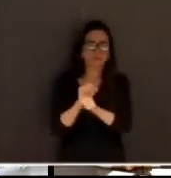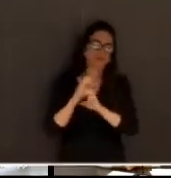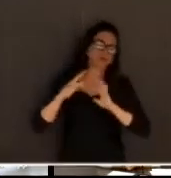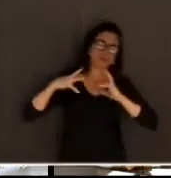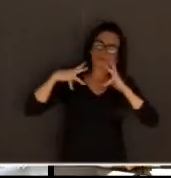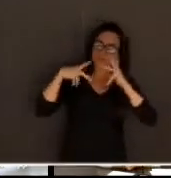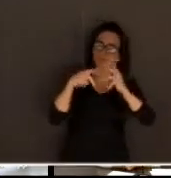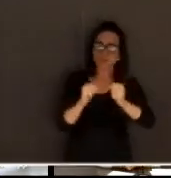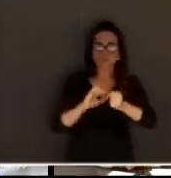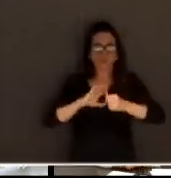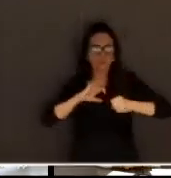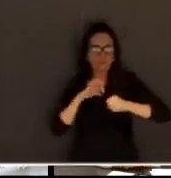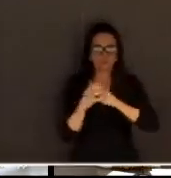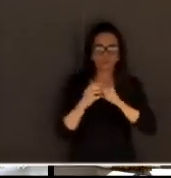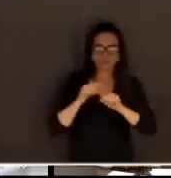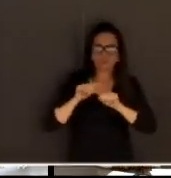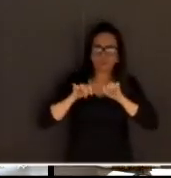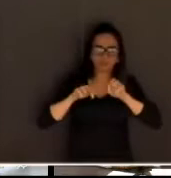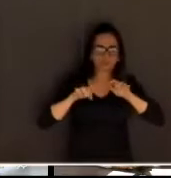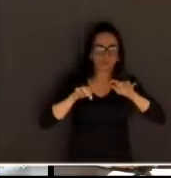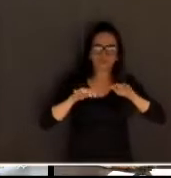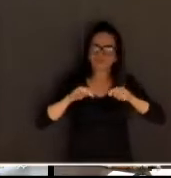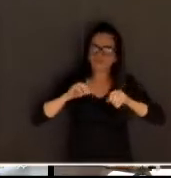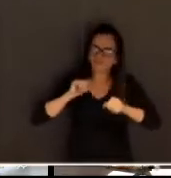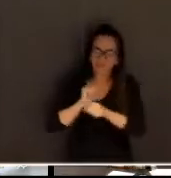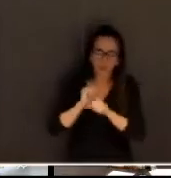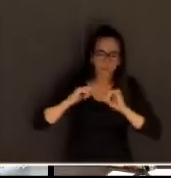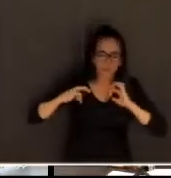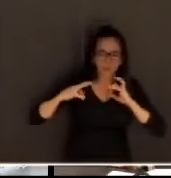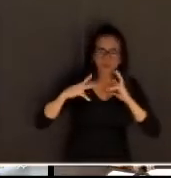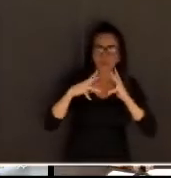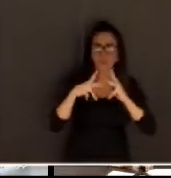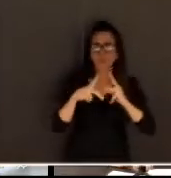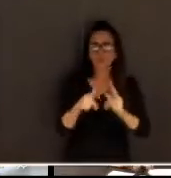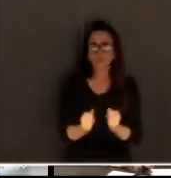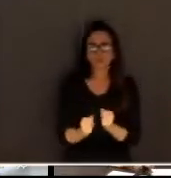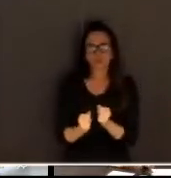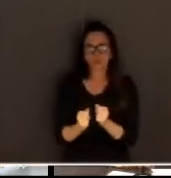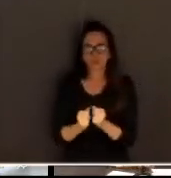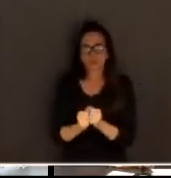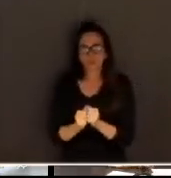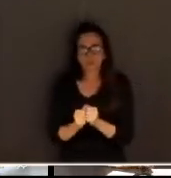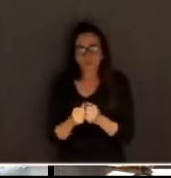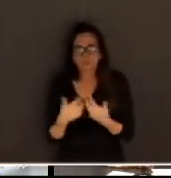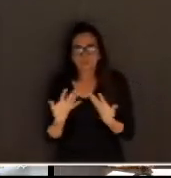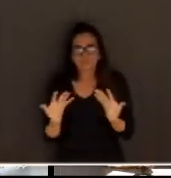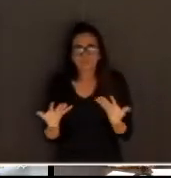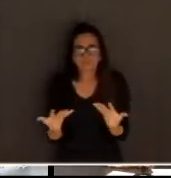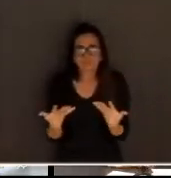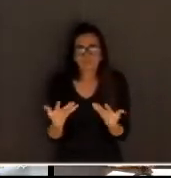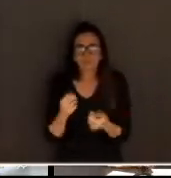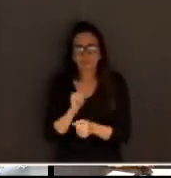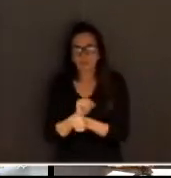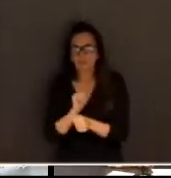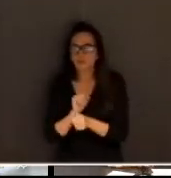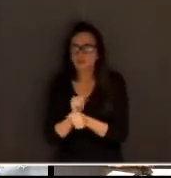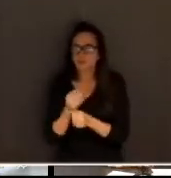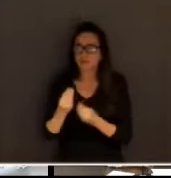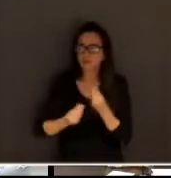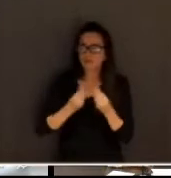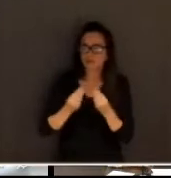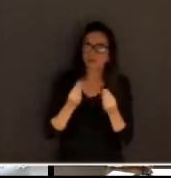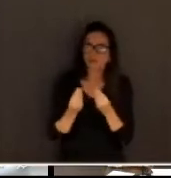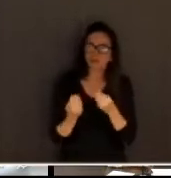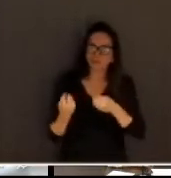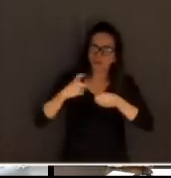Tudo ia parar e teríamos que ficar na nossa casa, não faríamos mais plenários. Tivemos ainda que esperar um pouco para voltar as audiências